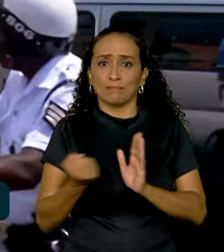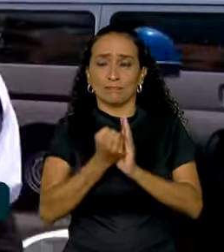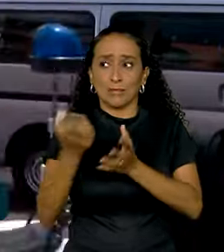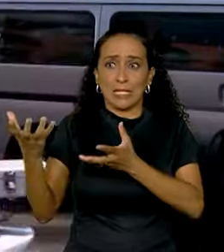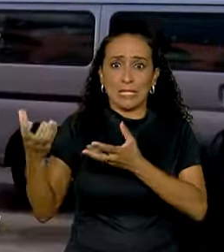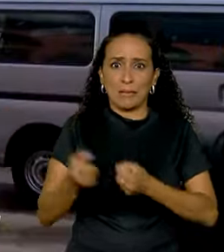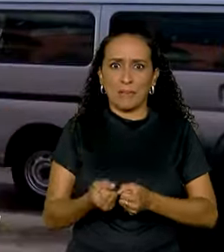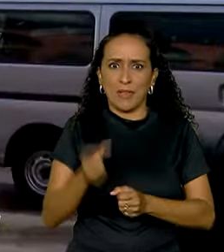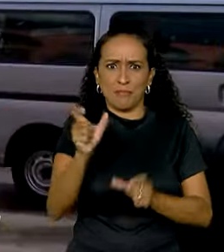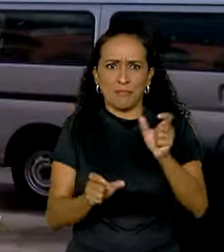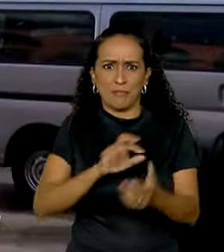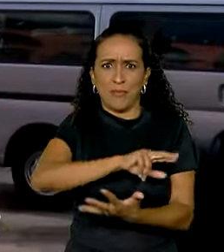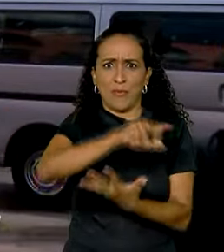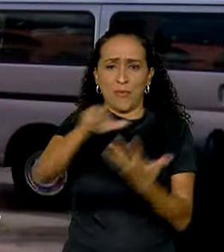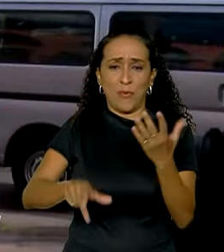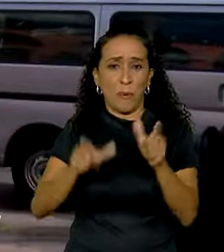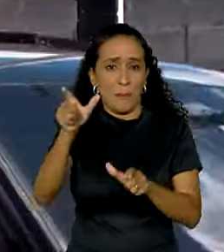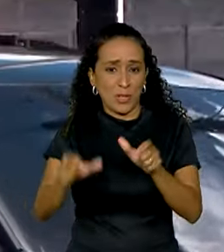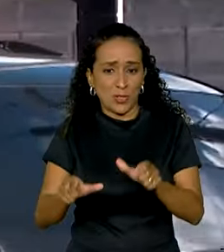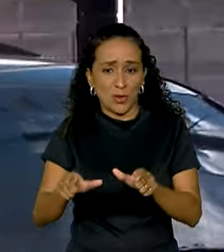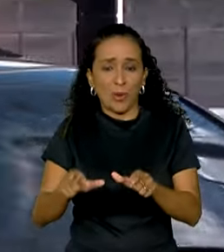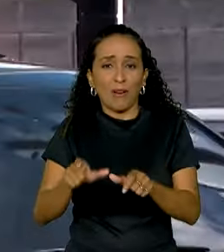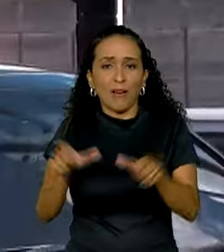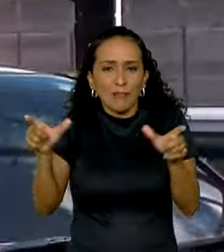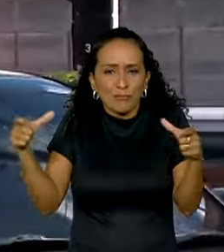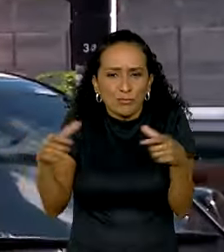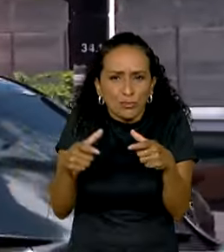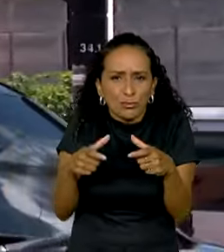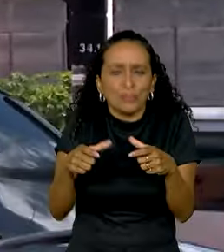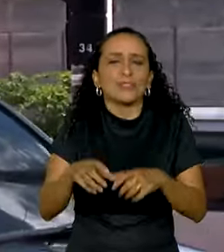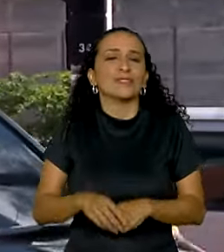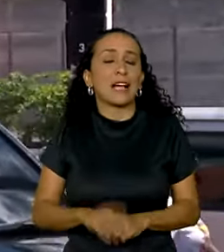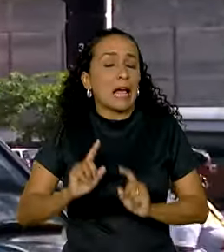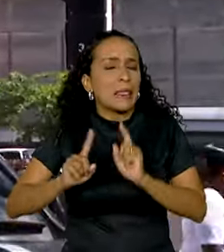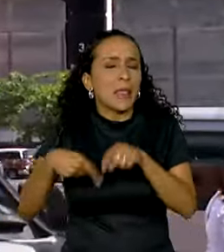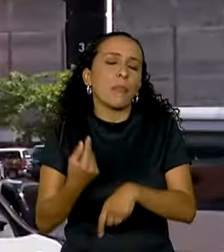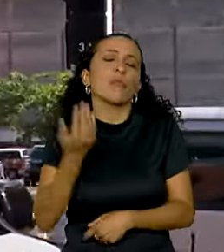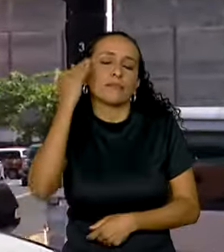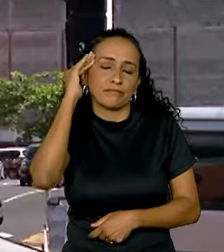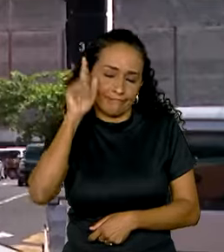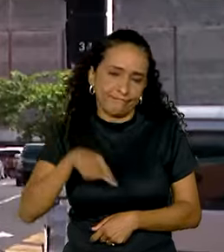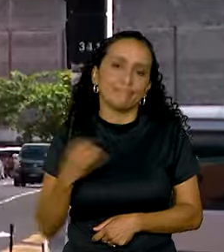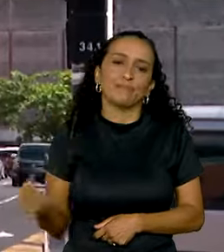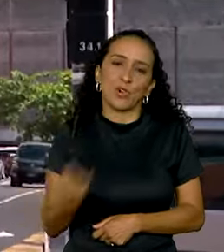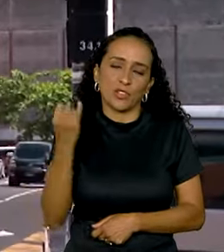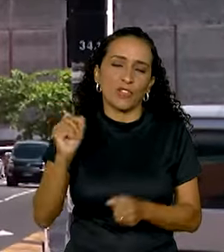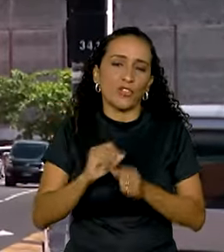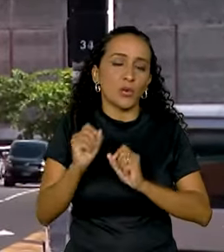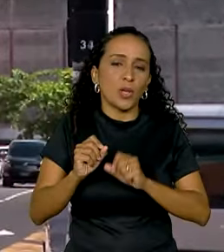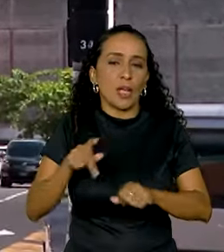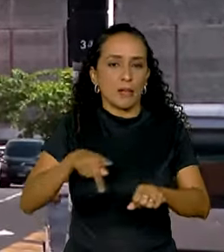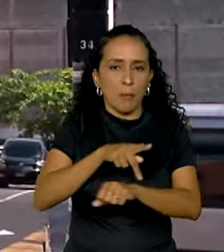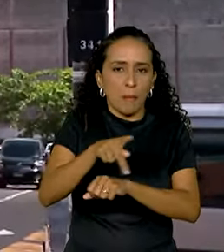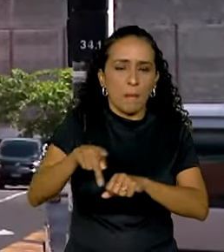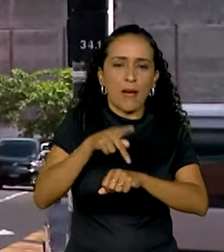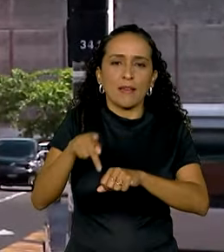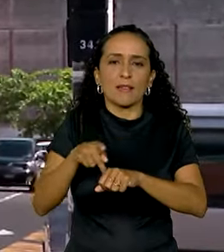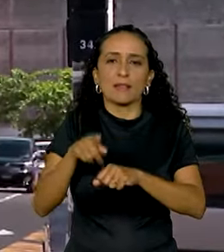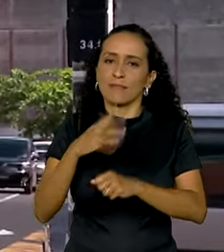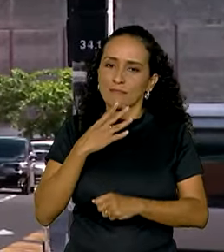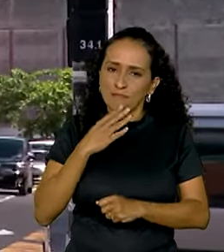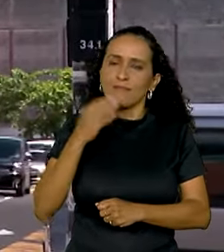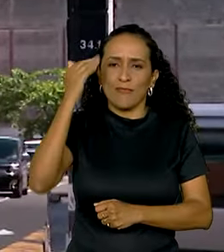de receber tanta gente na pequena ilha. Depois, ele entendeu a importância de fazer com que o país seja